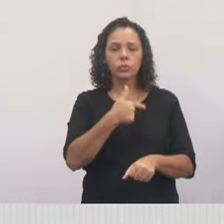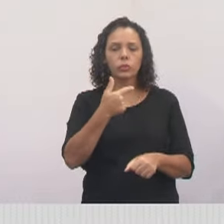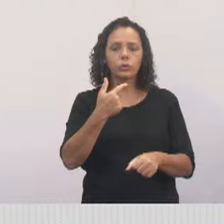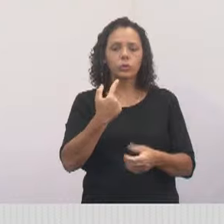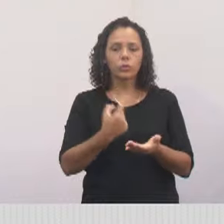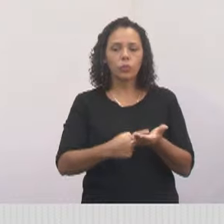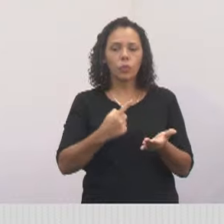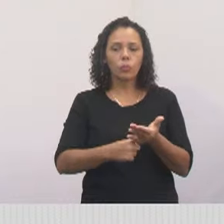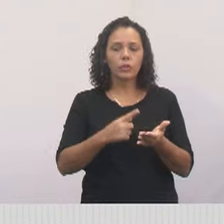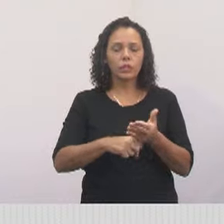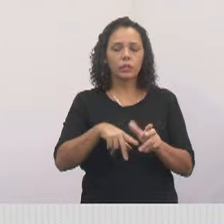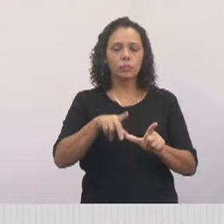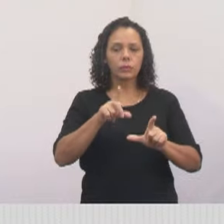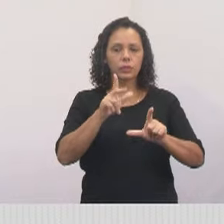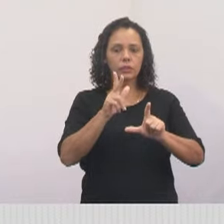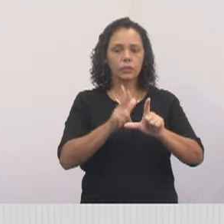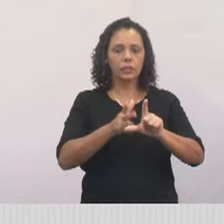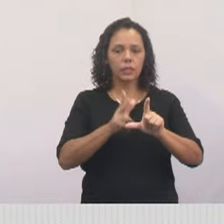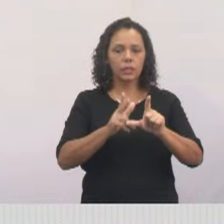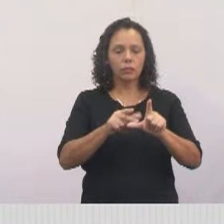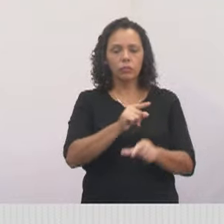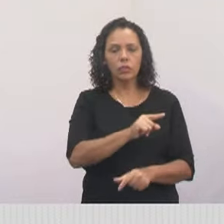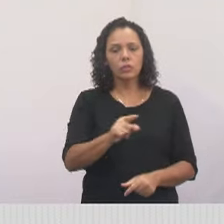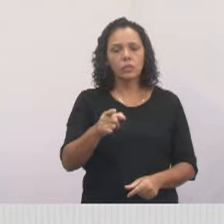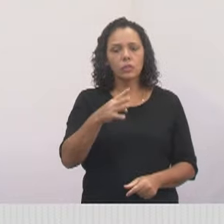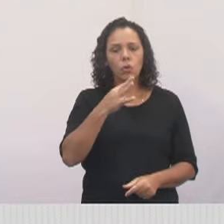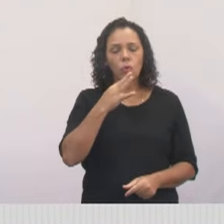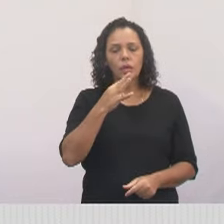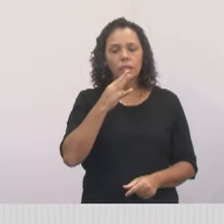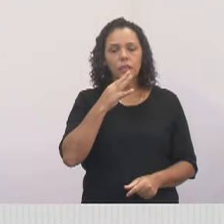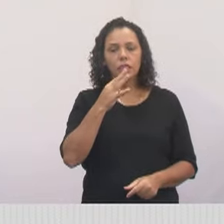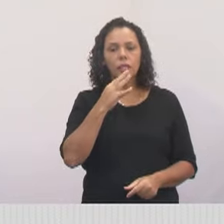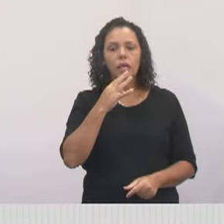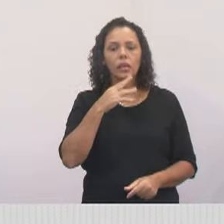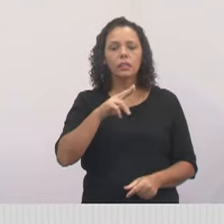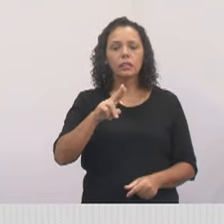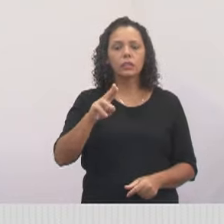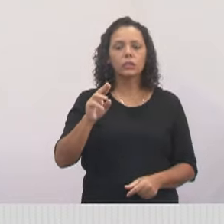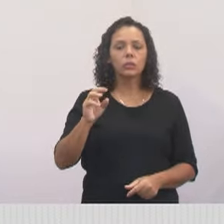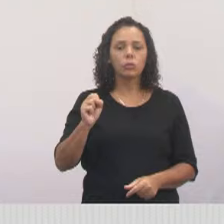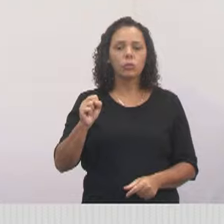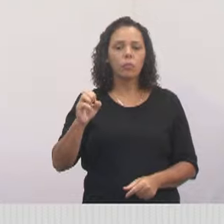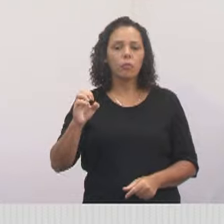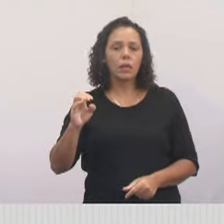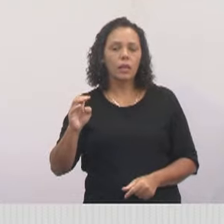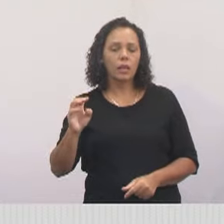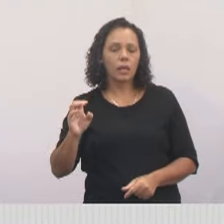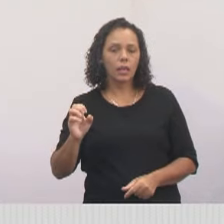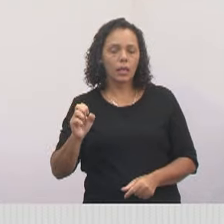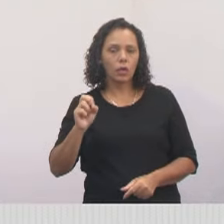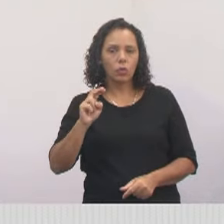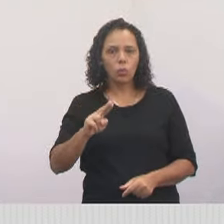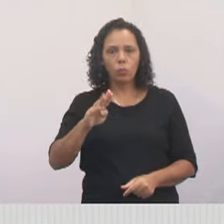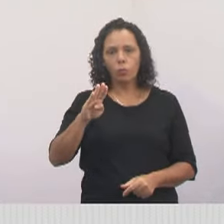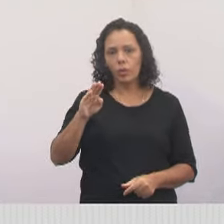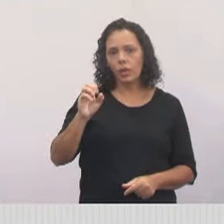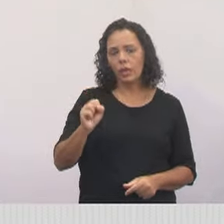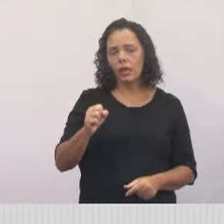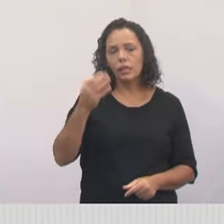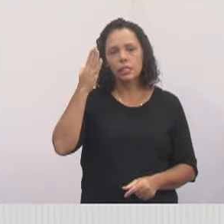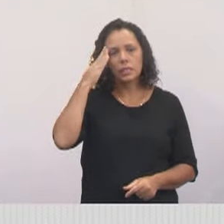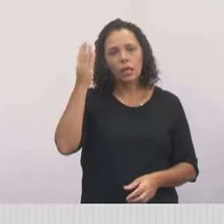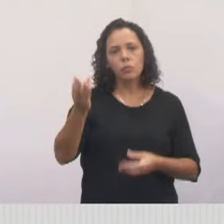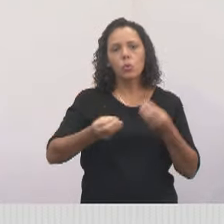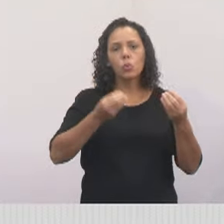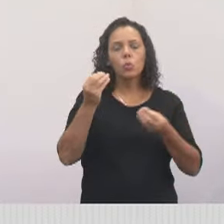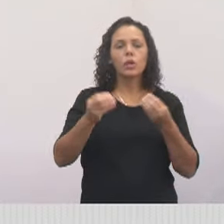de fazer essa live para que você conheça os caminhos da UBS, para que você tenha ciência do que está acontecendo no nosso município,